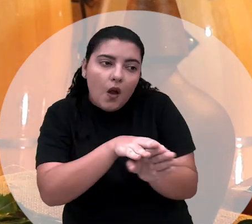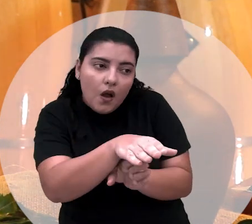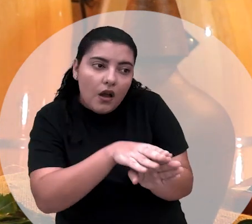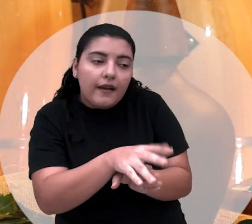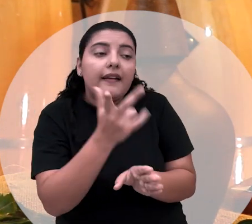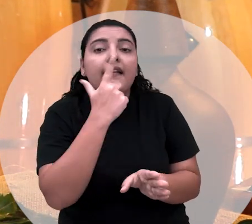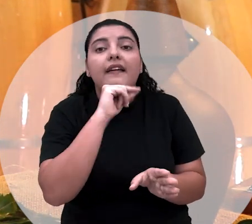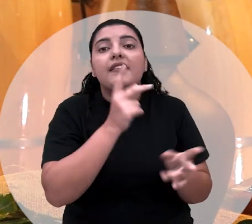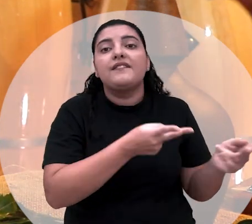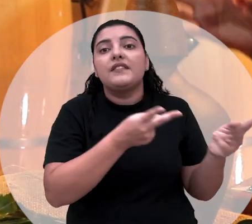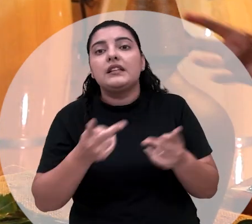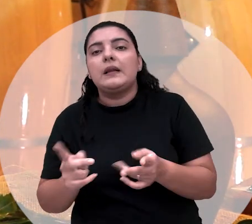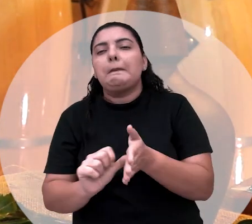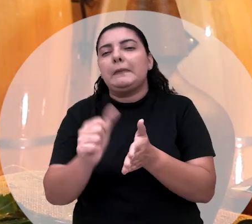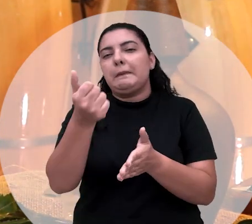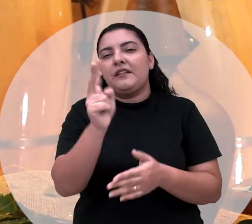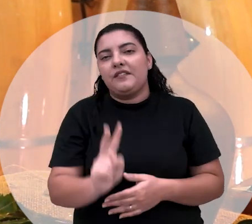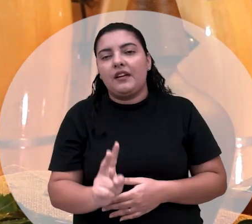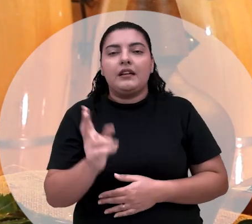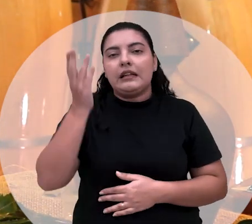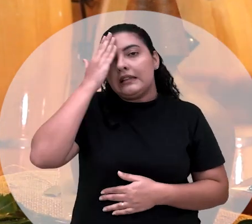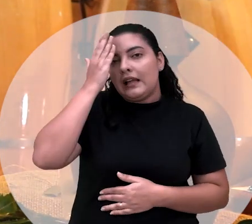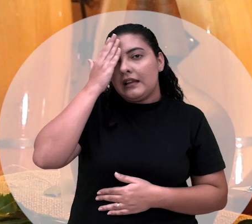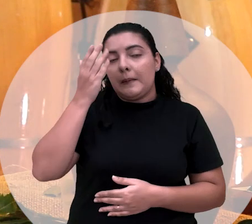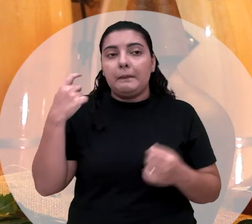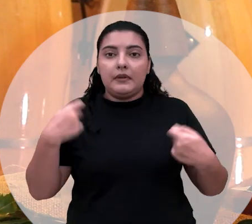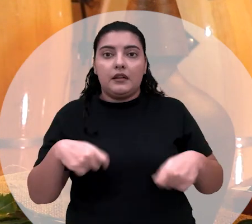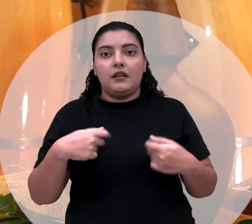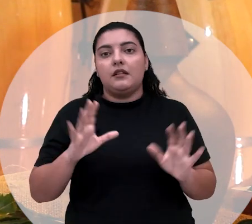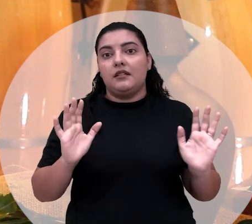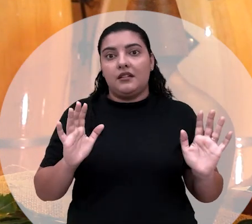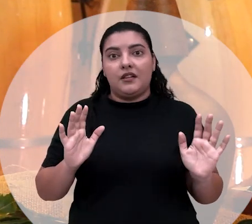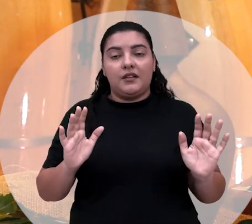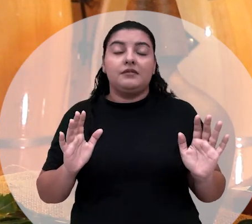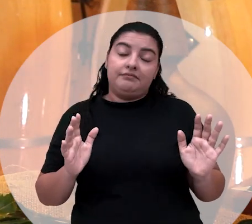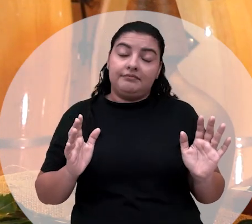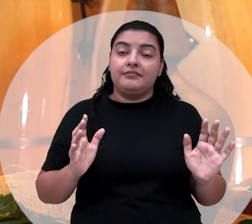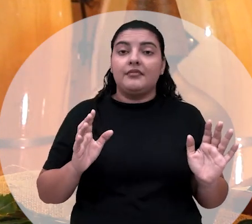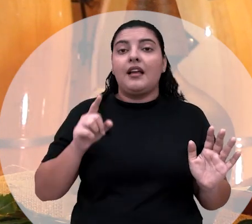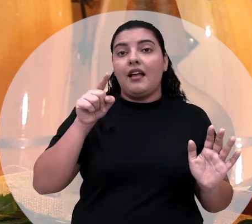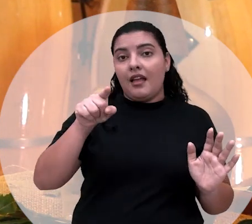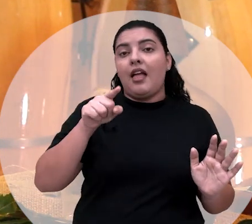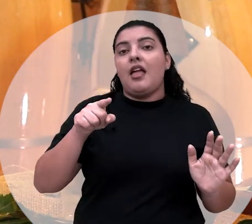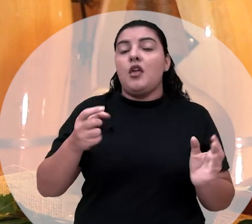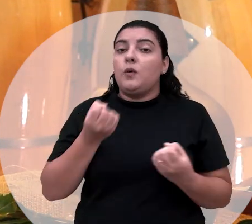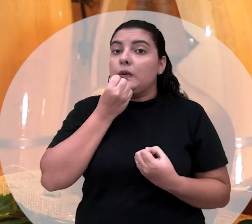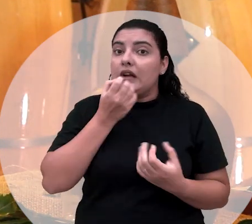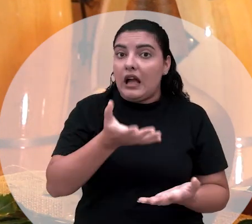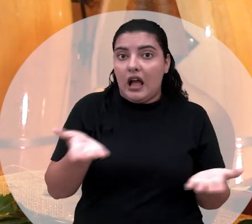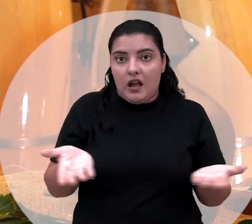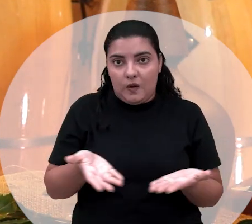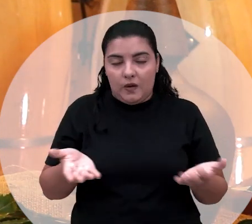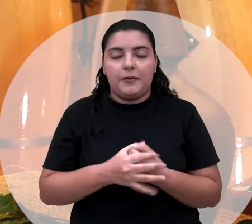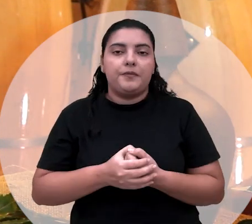vai, o visitante, que está indo pelas primeiras vezes, ter esse cuidado. Nunca cair nessa armadilha, né? Essa armadilha que eu estou dando agora, não cair nessa